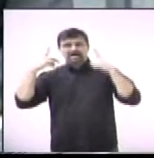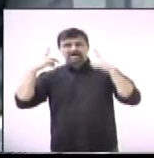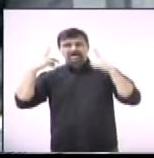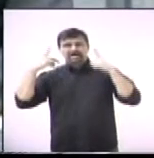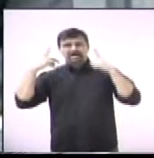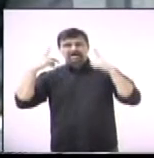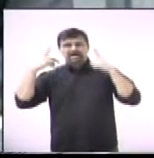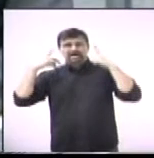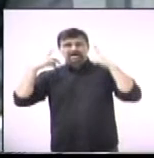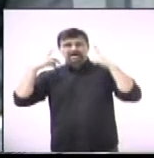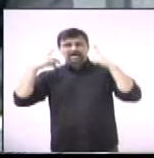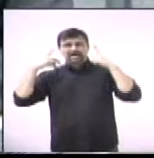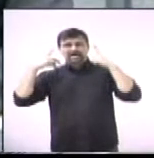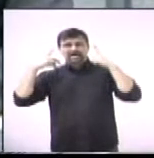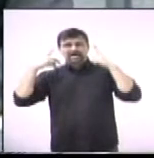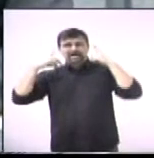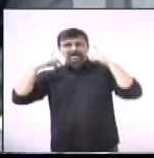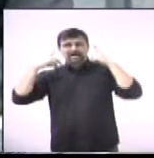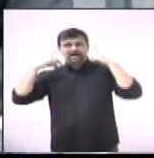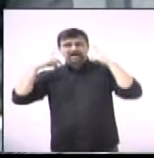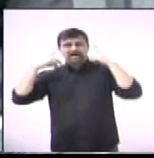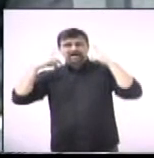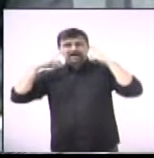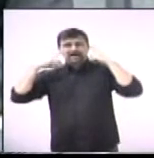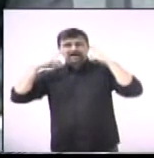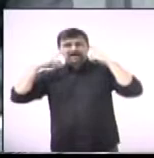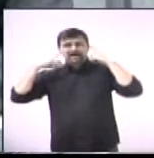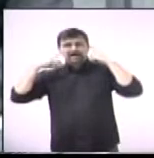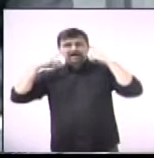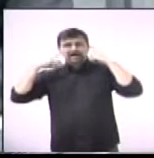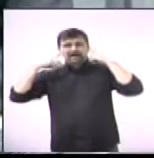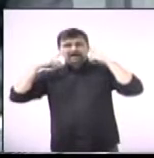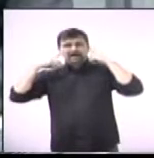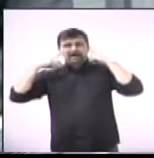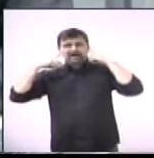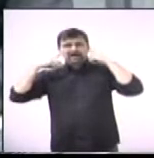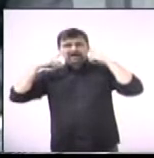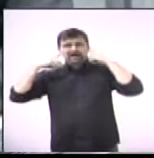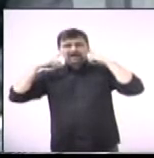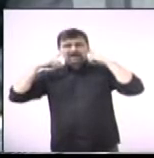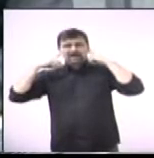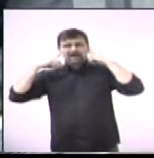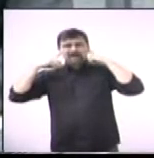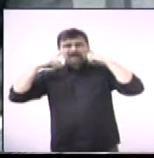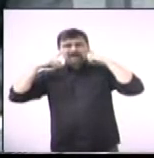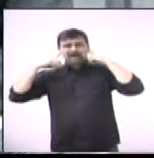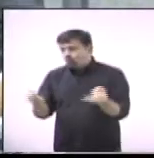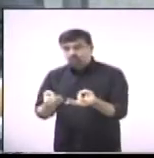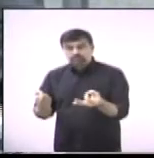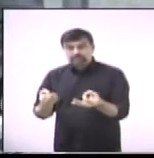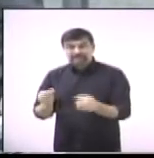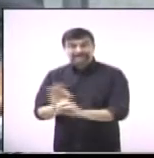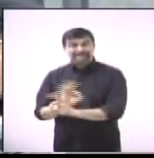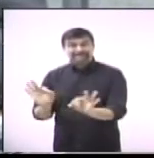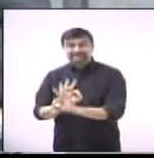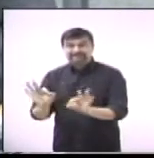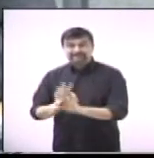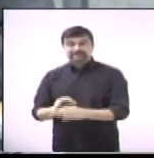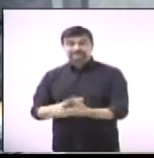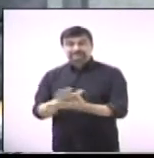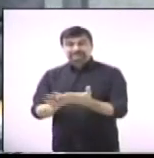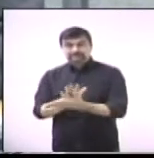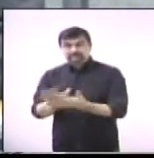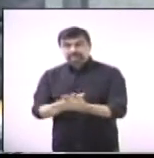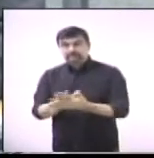ultrapassam os limites estabelecidos, e incomodam a vizinhança, que na legislação atual não tem. Então, o